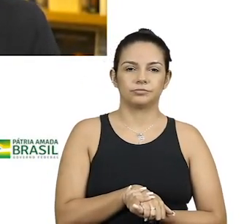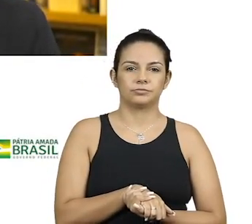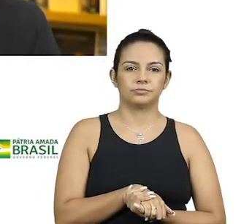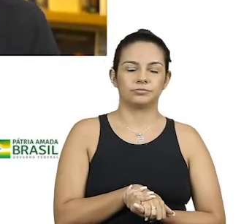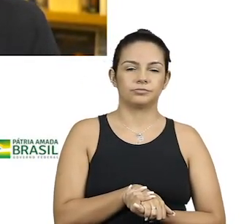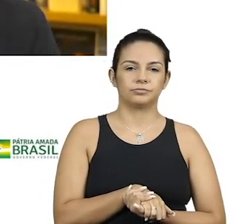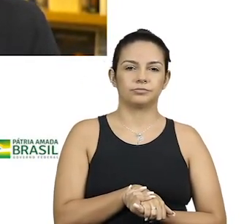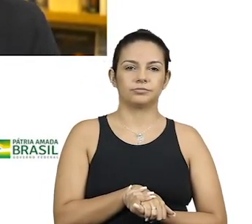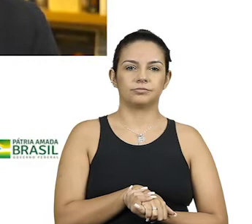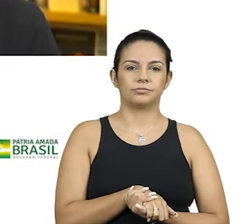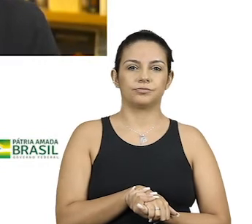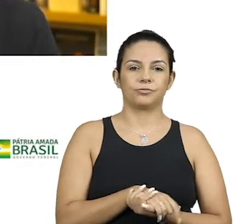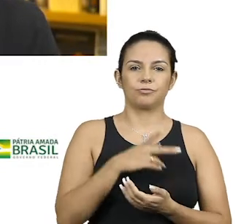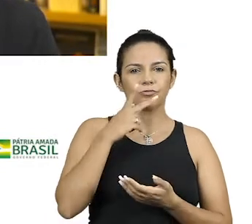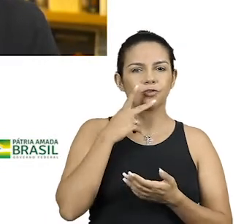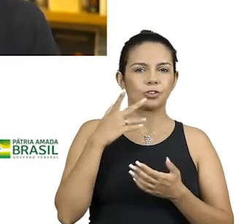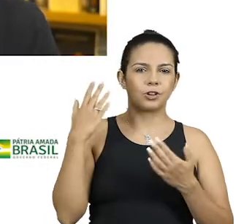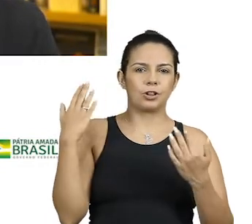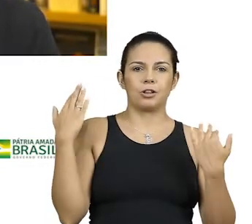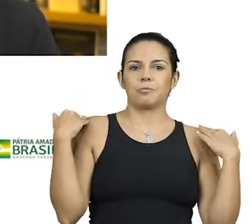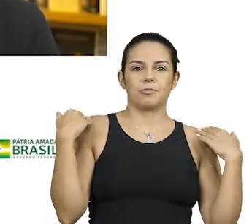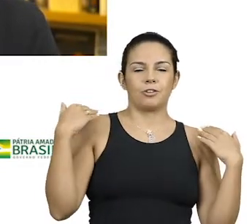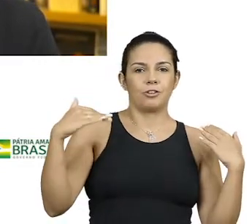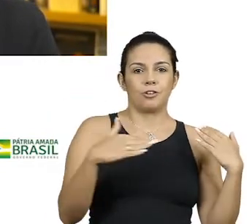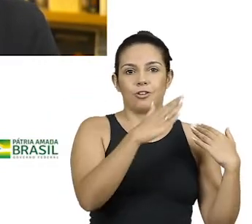uma volta ao Brasil em que realmente